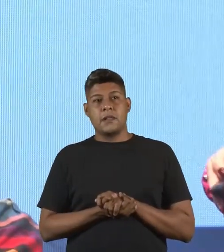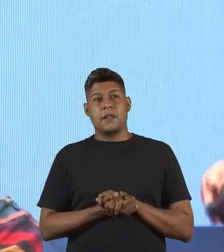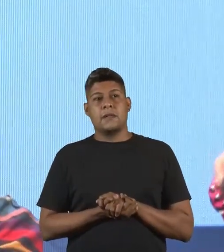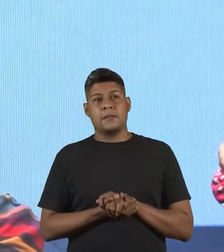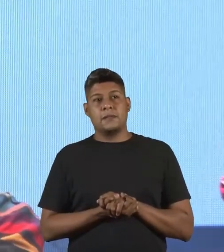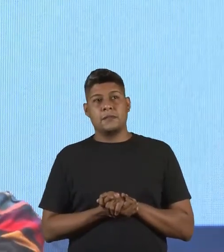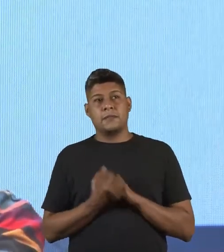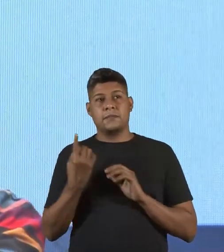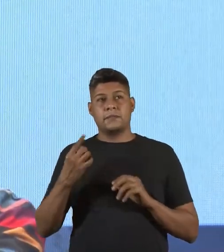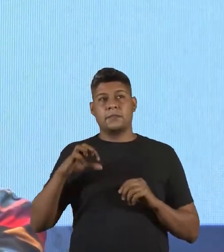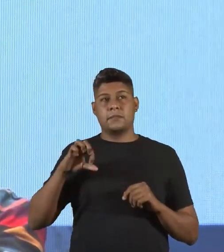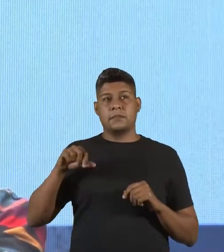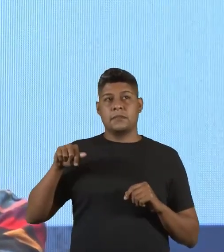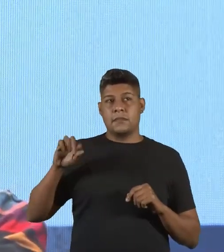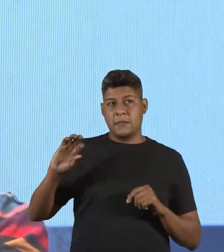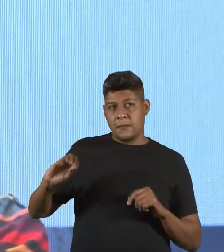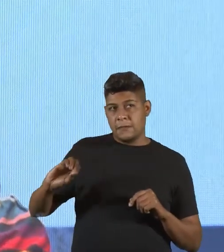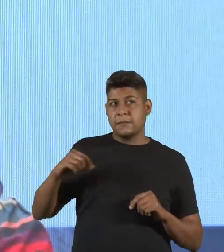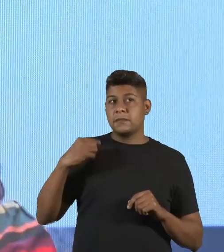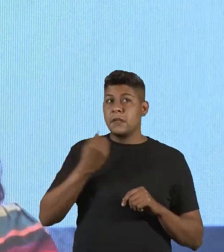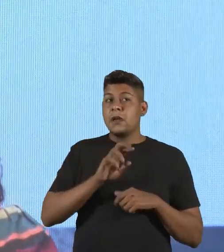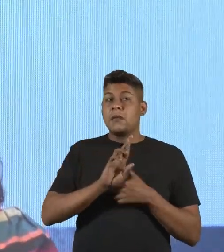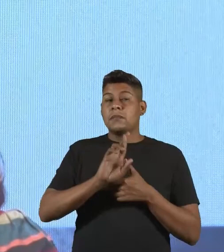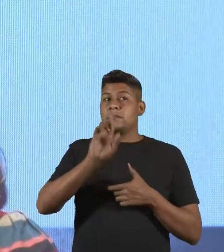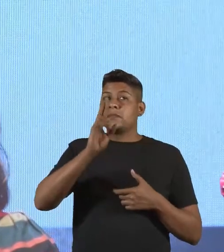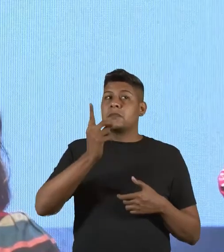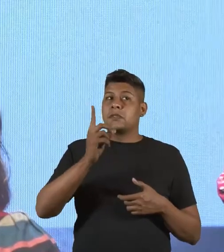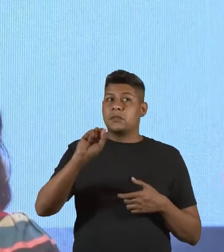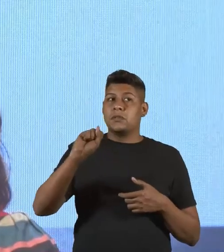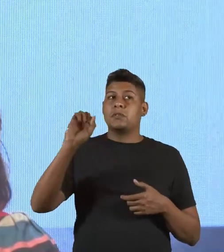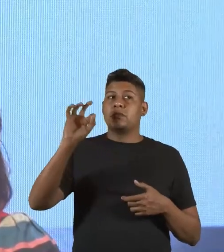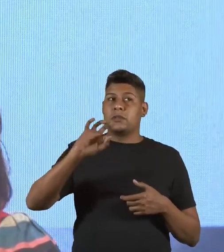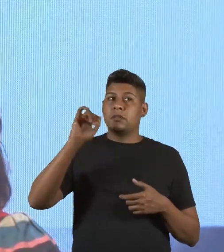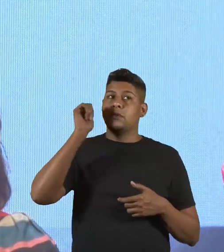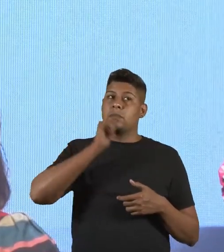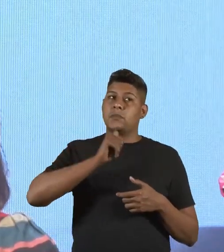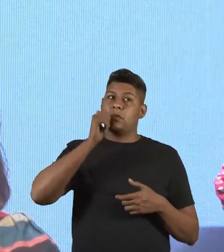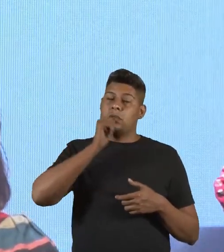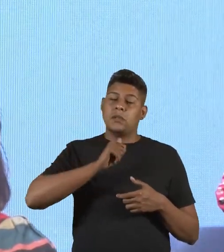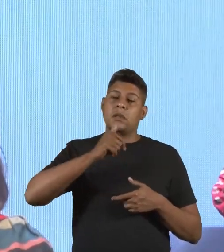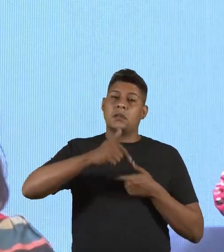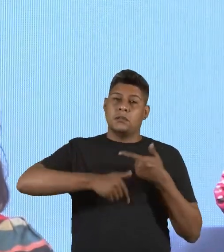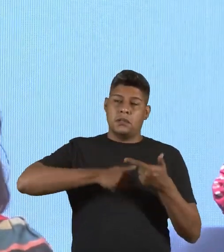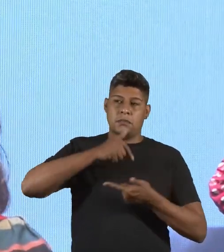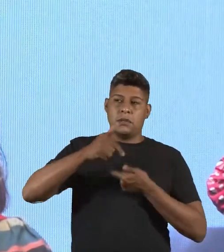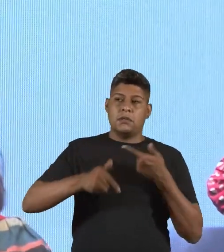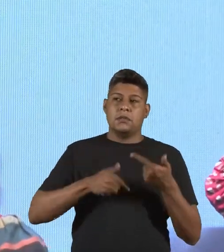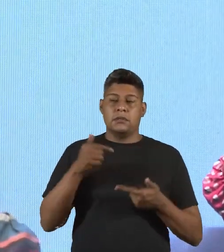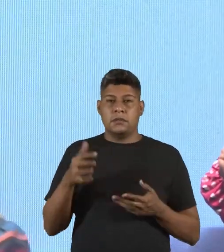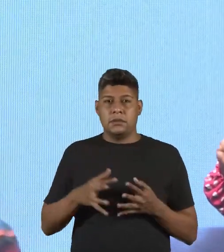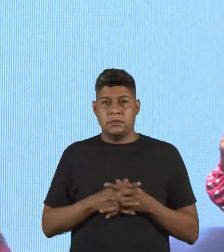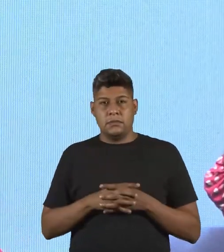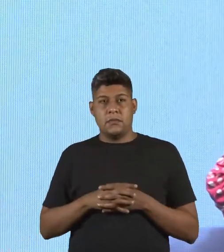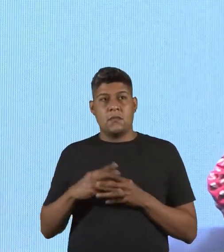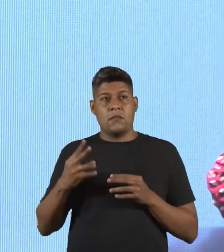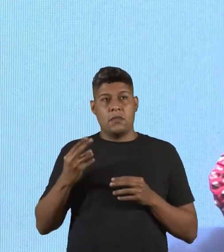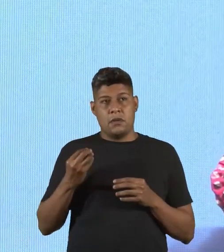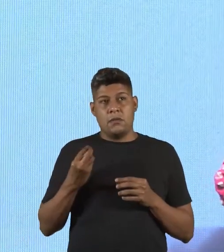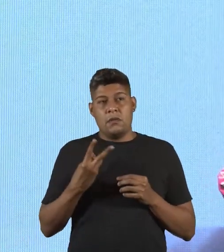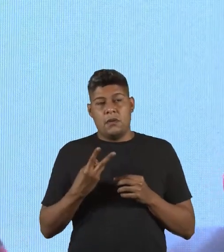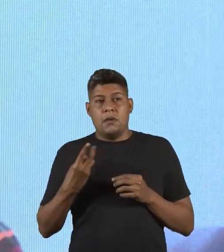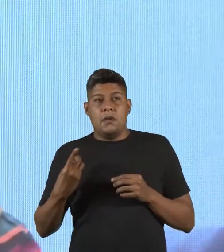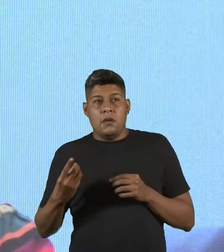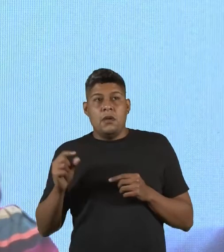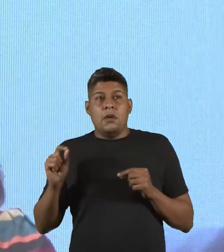Em 1970, nós representávamos apenas 18% das mulheres brasileiras que trabalhavam. Em 2021,